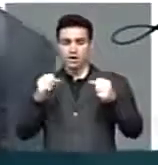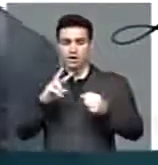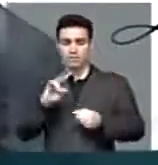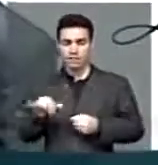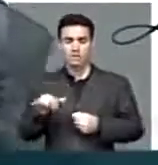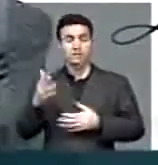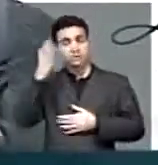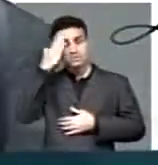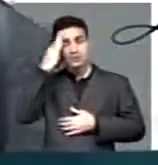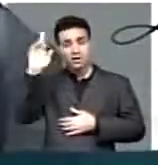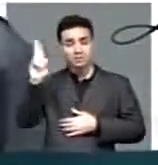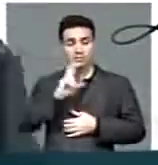Obrigado